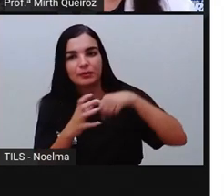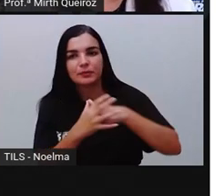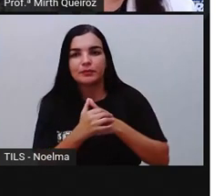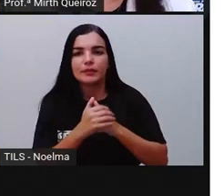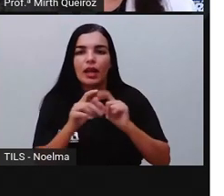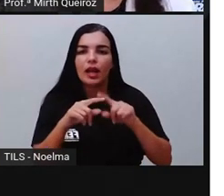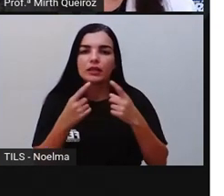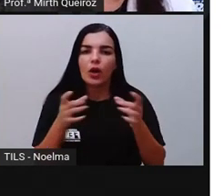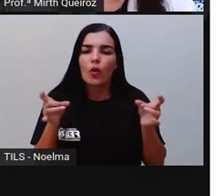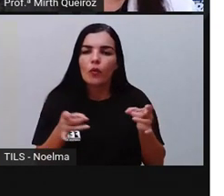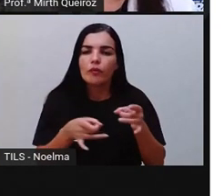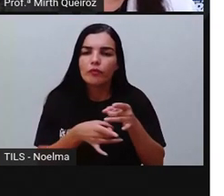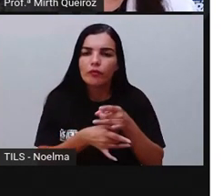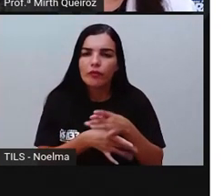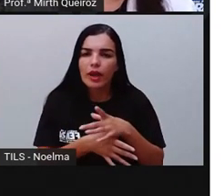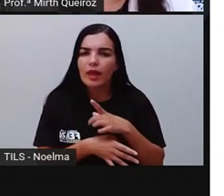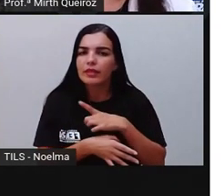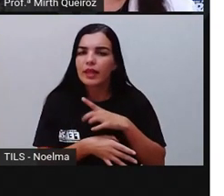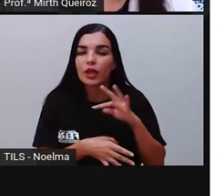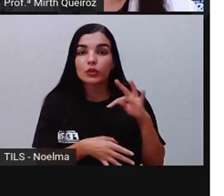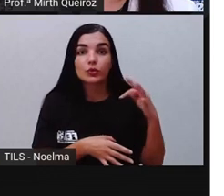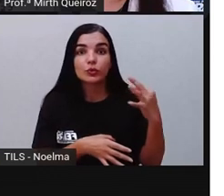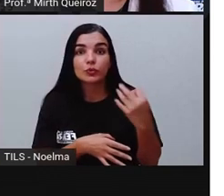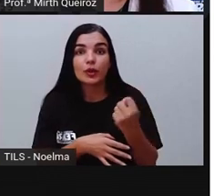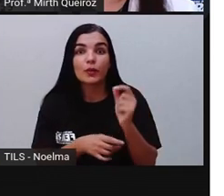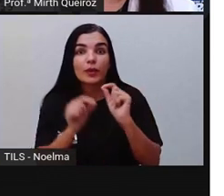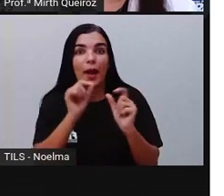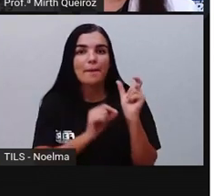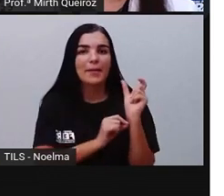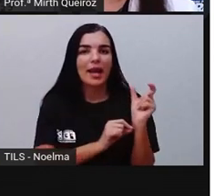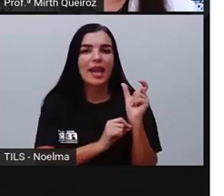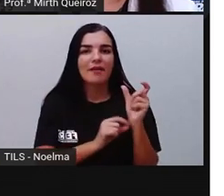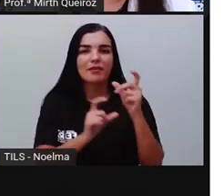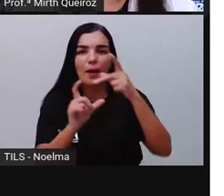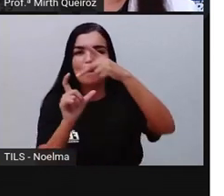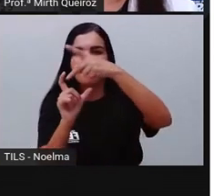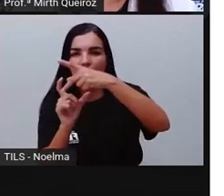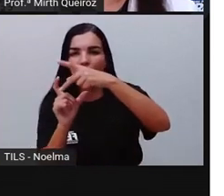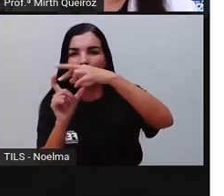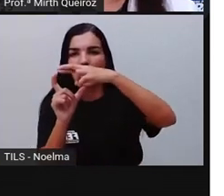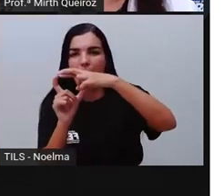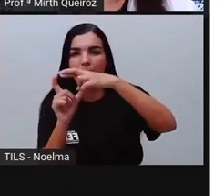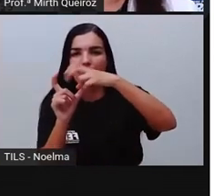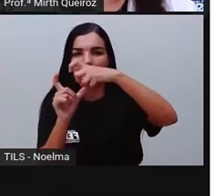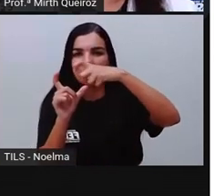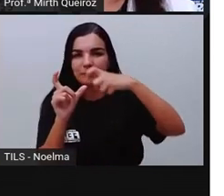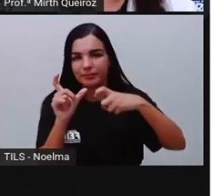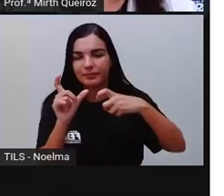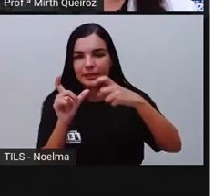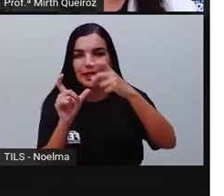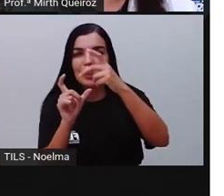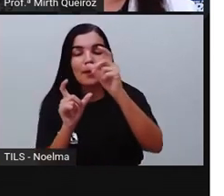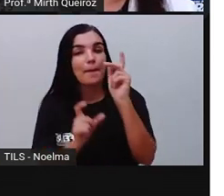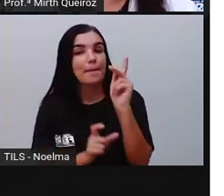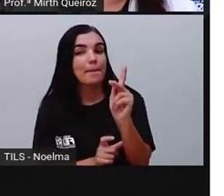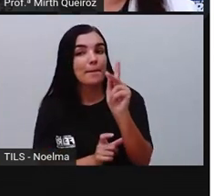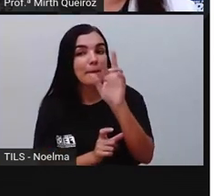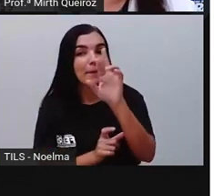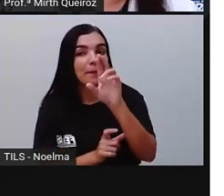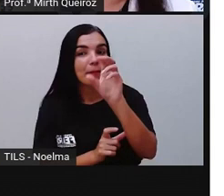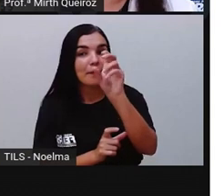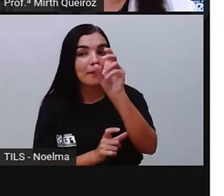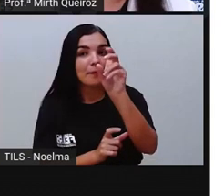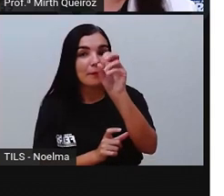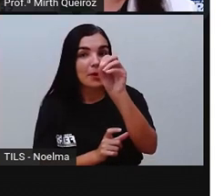Por fim, temos as proparoxítonas, né? São palavras em que a antepenúltima, ela é dita com maior